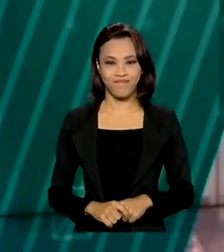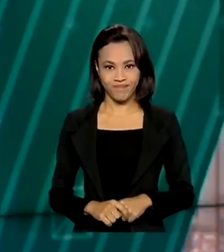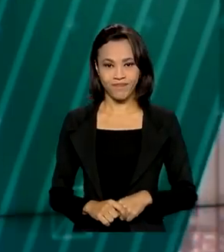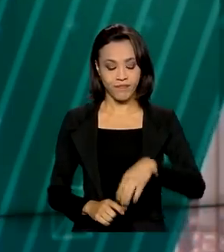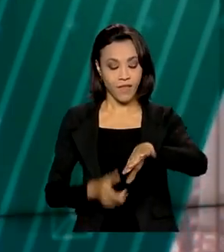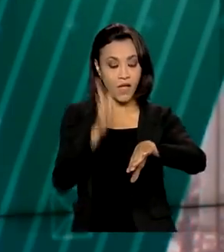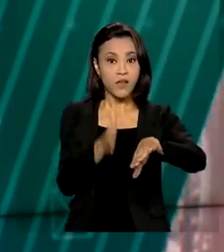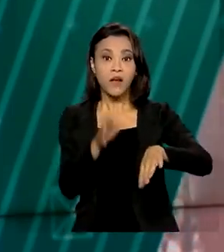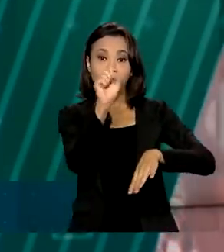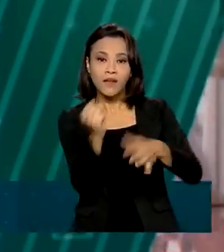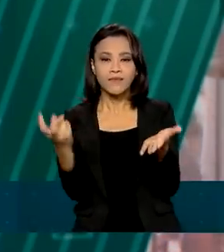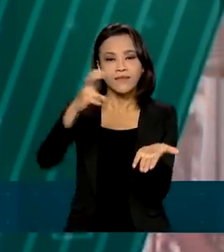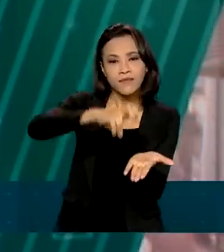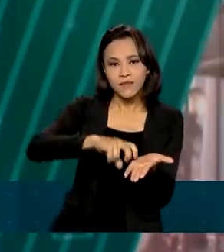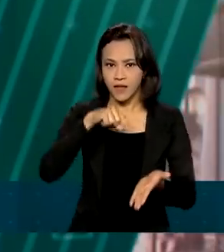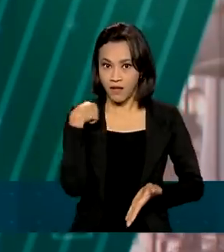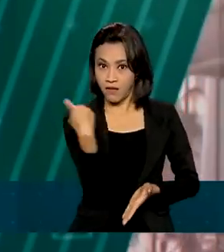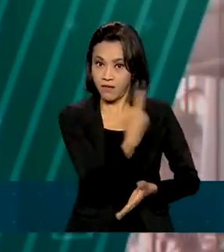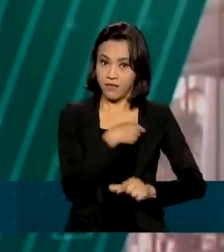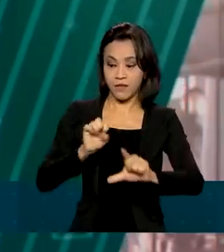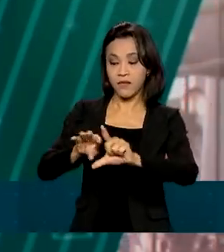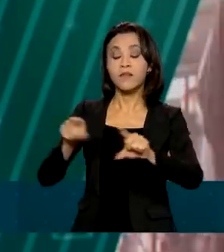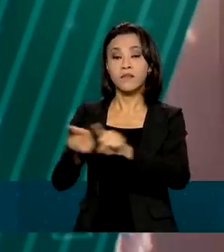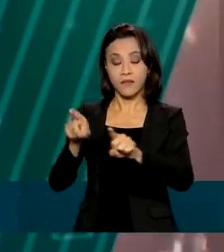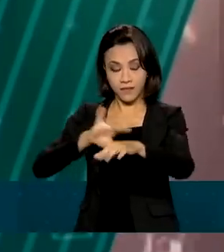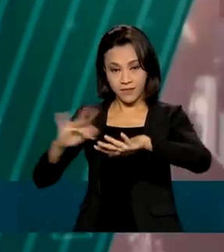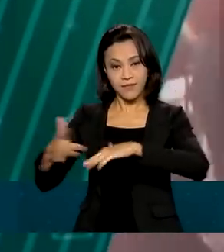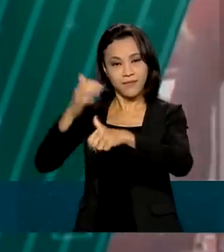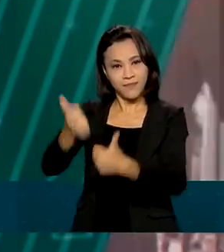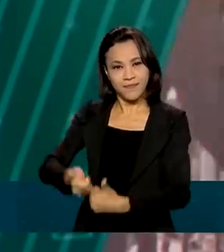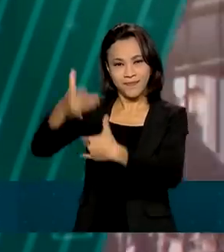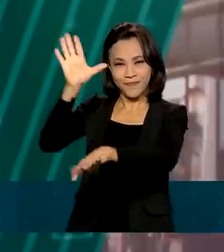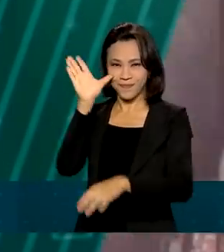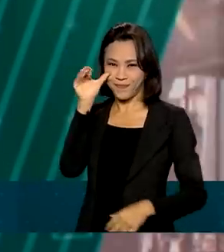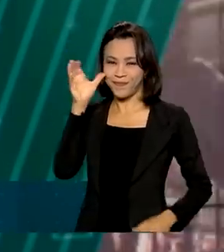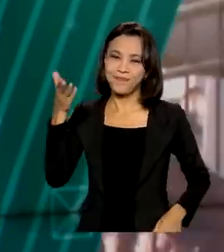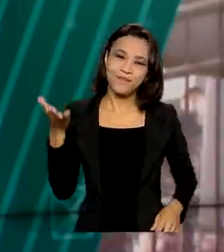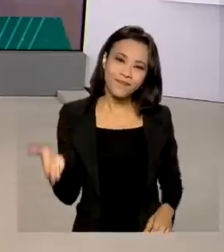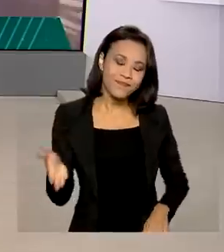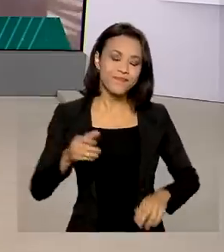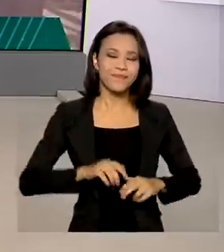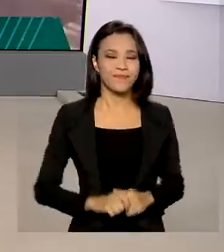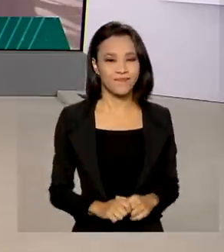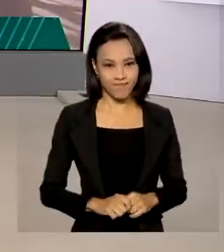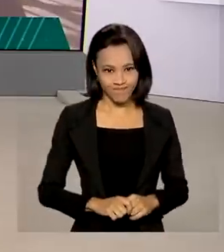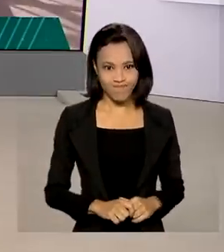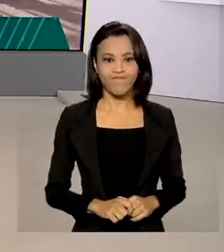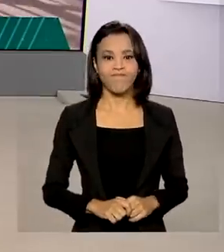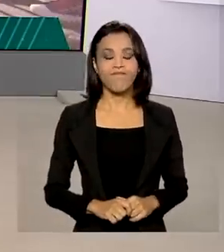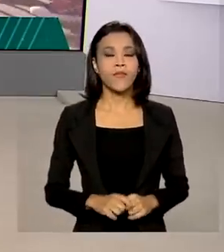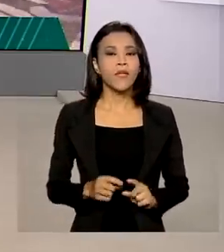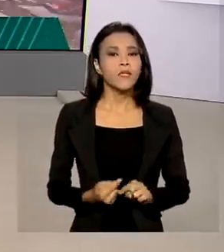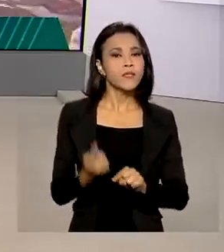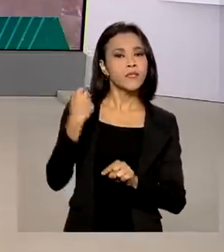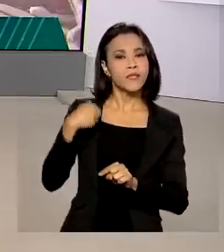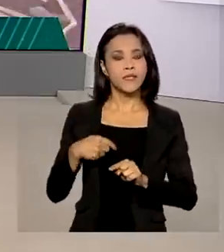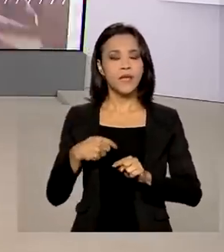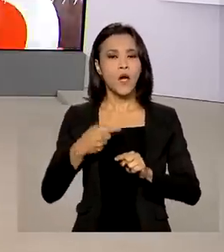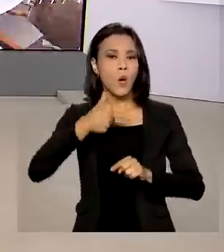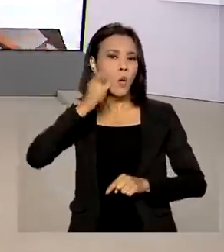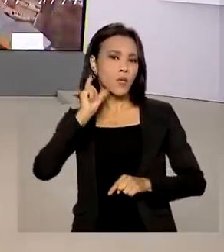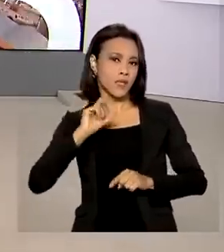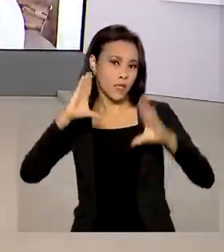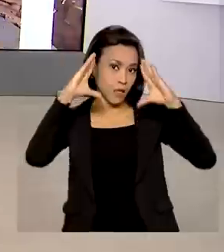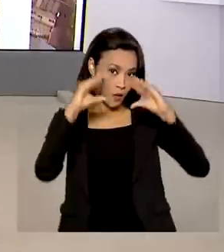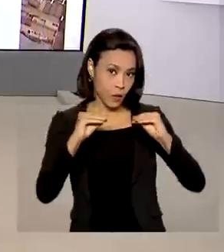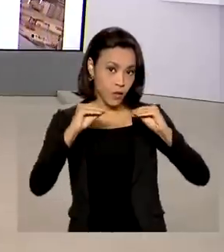Oito horas da manhã, nós estamos ao vivo também pelas redes sociais. Em declaração à imprensa, ontem à noite,